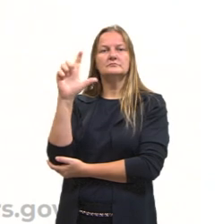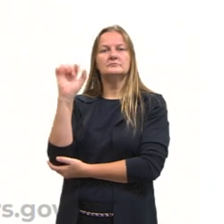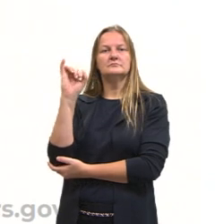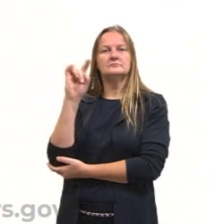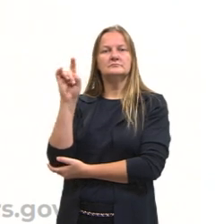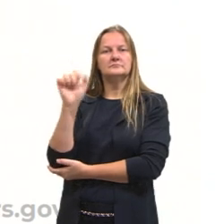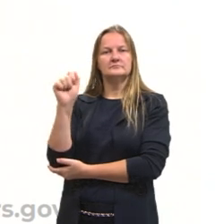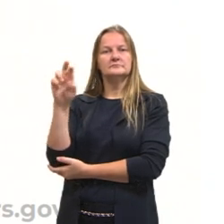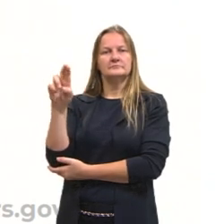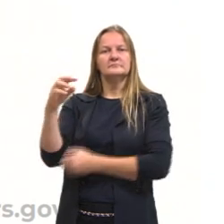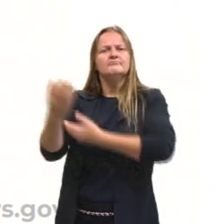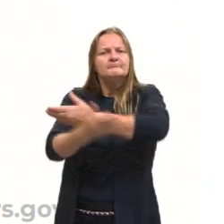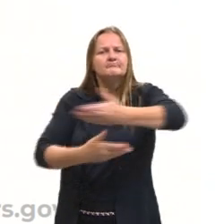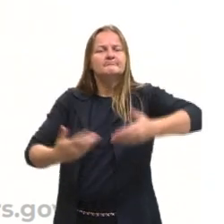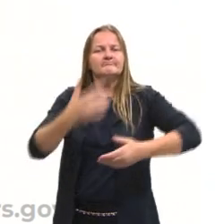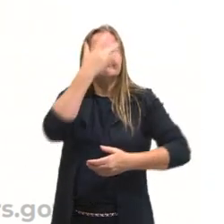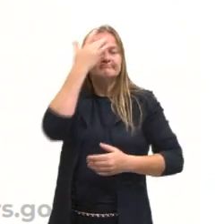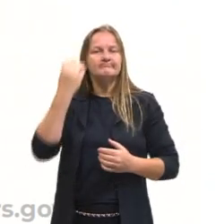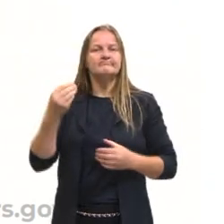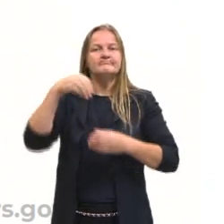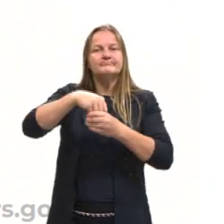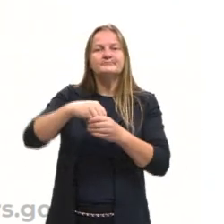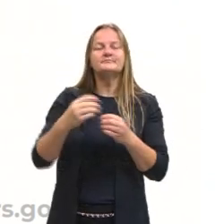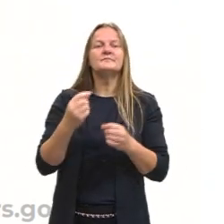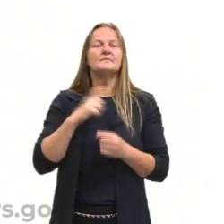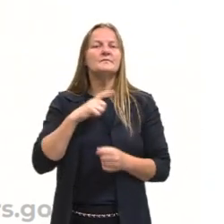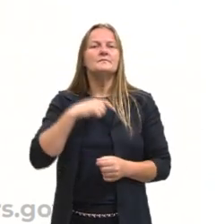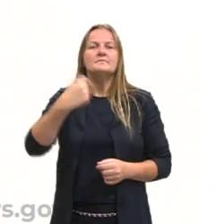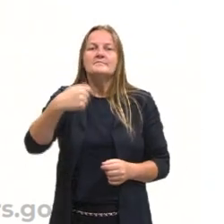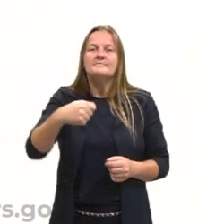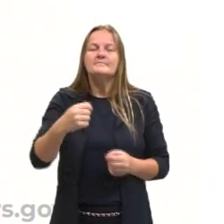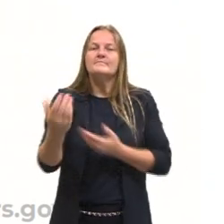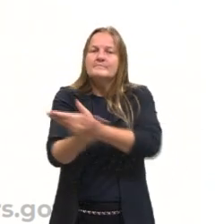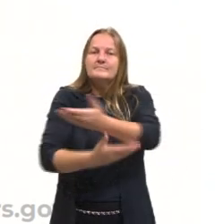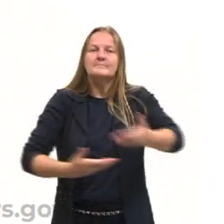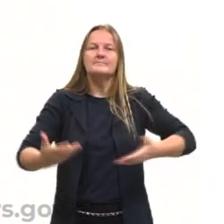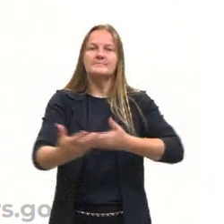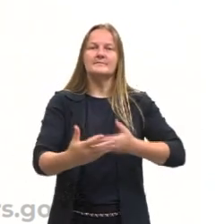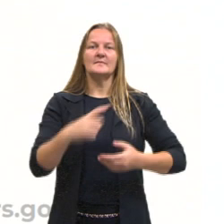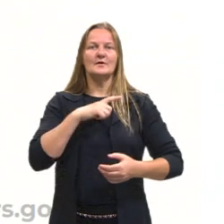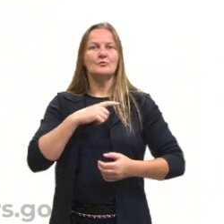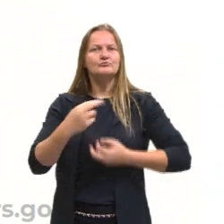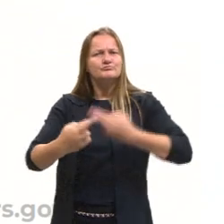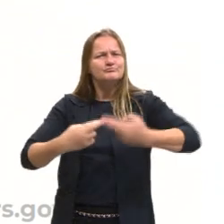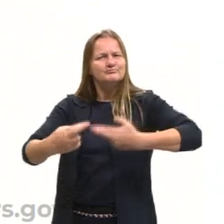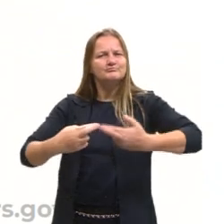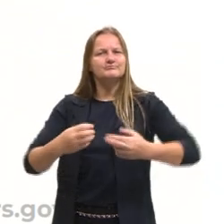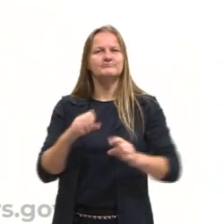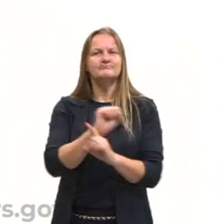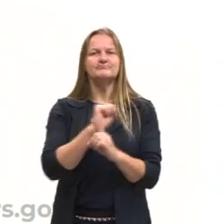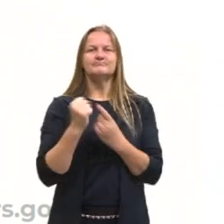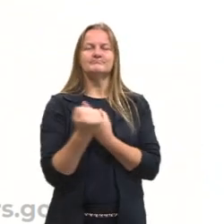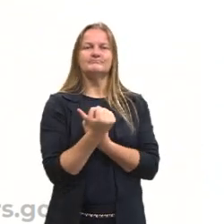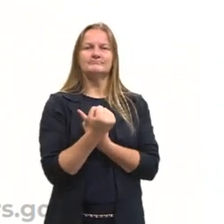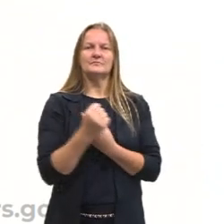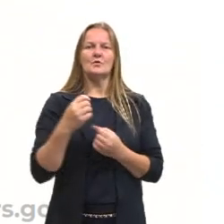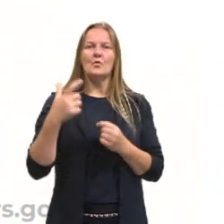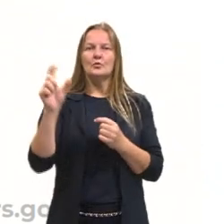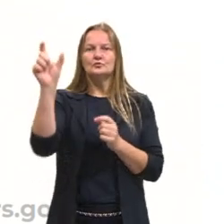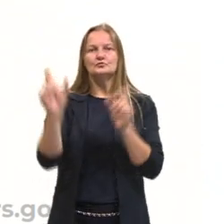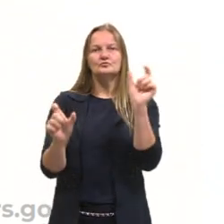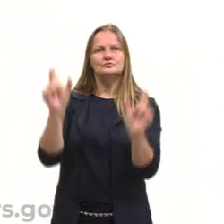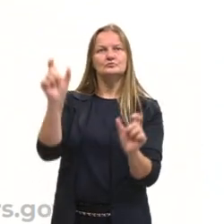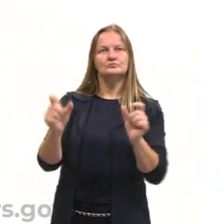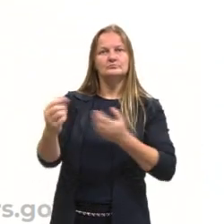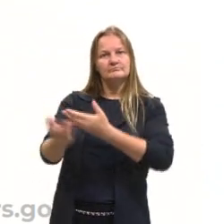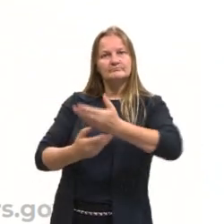composição como seres humanos, ela necessita dessa socialização, dessa interação social com outros indivíduos e